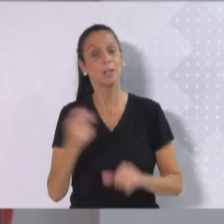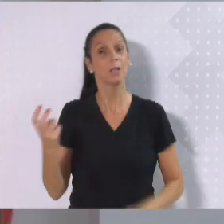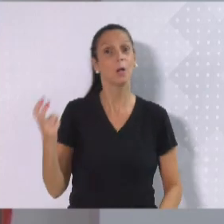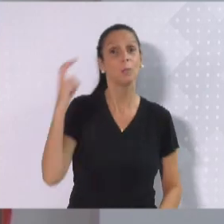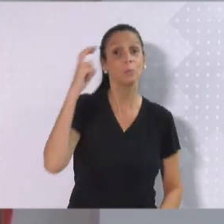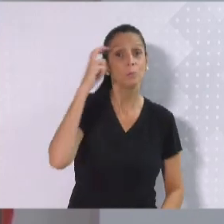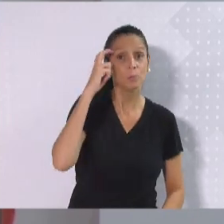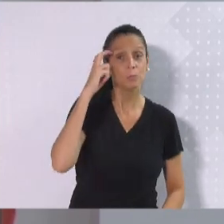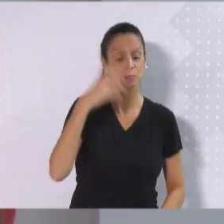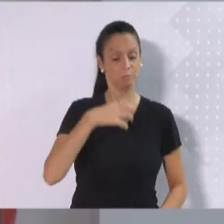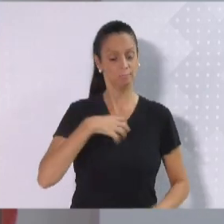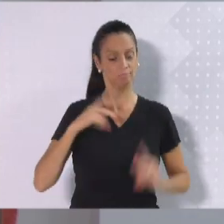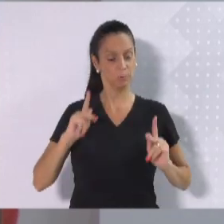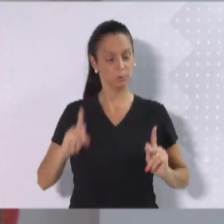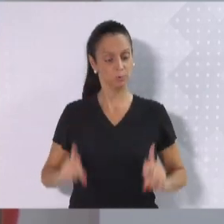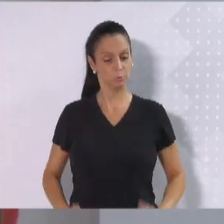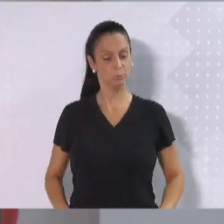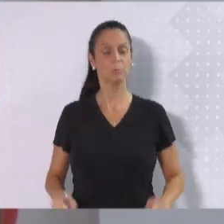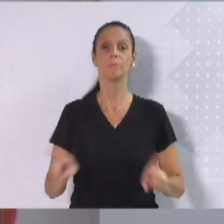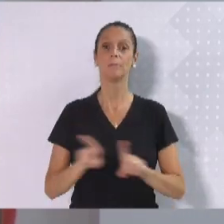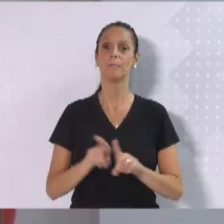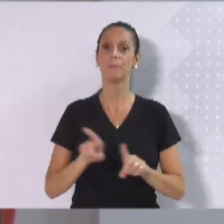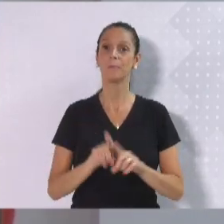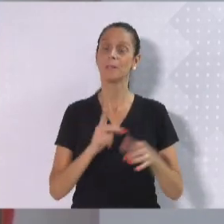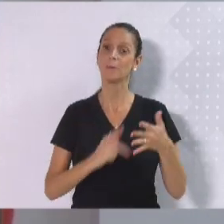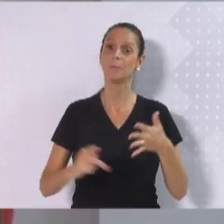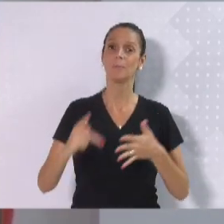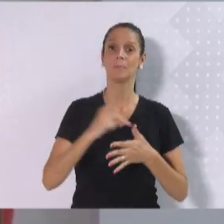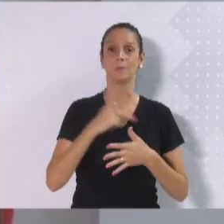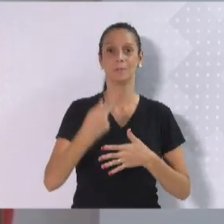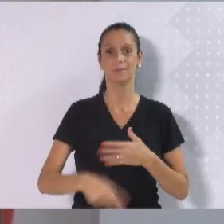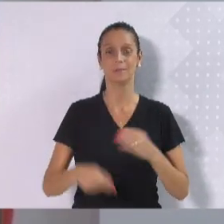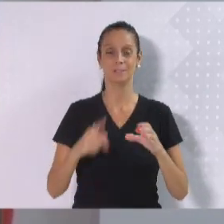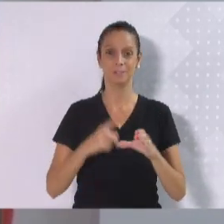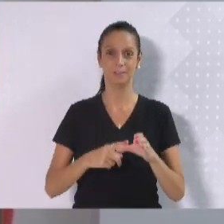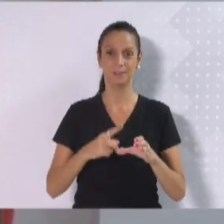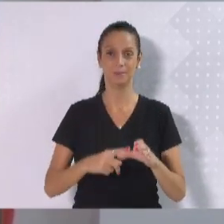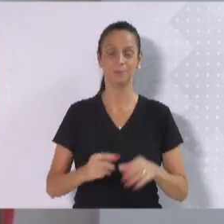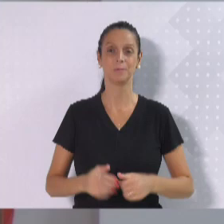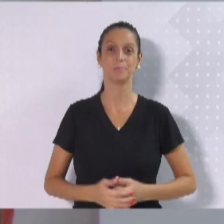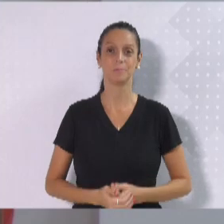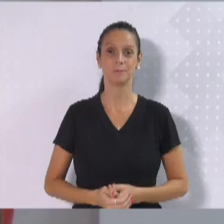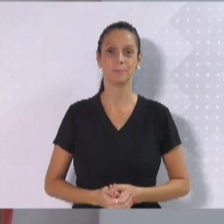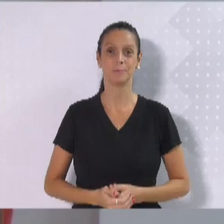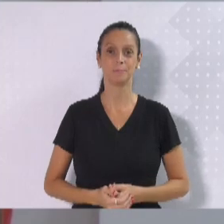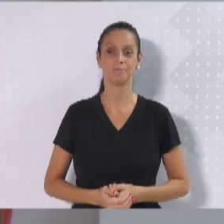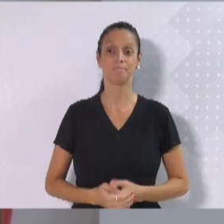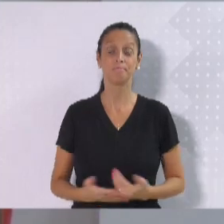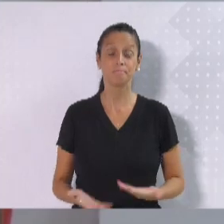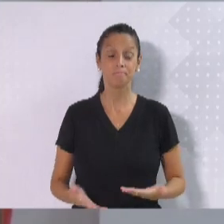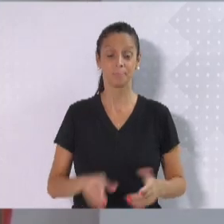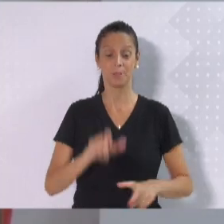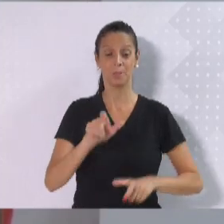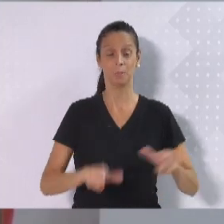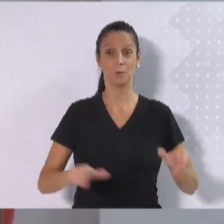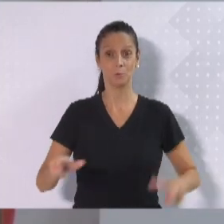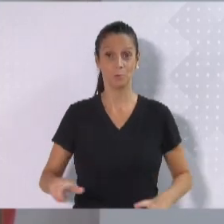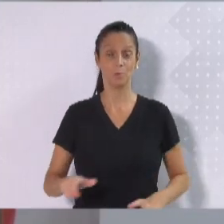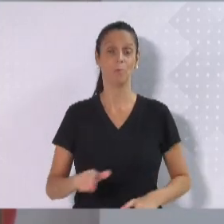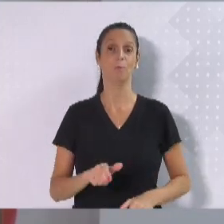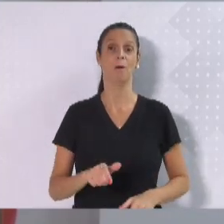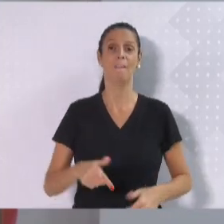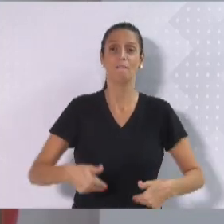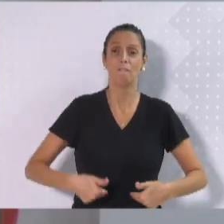postura e nas prioridades da cidade. Ninguém mais pode morrer de fome ou adoecer de tanto trabalhar